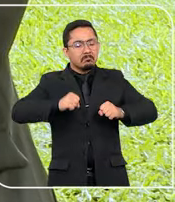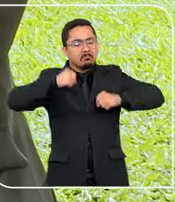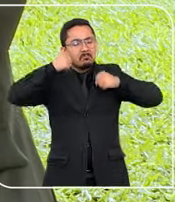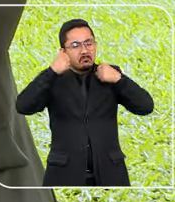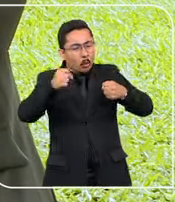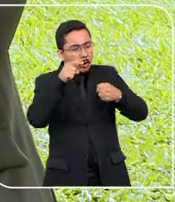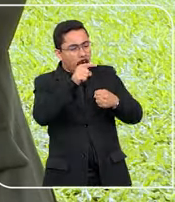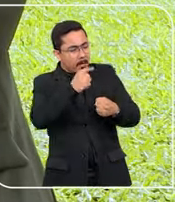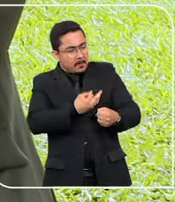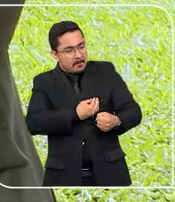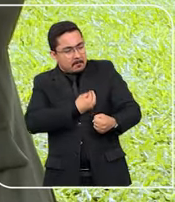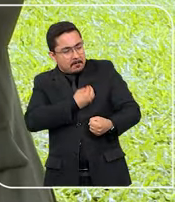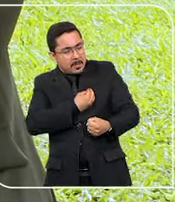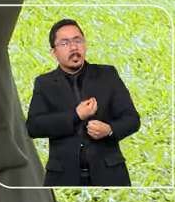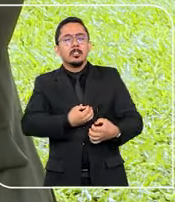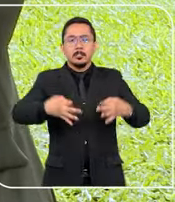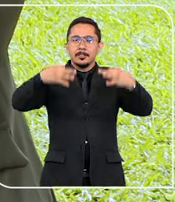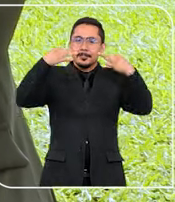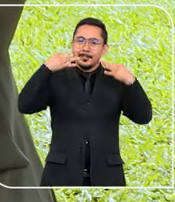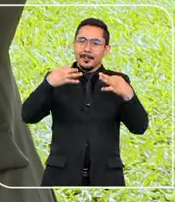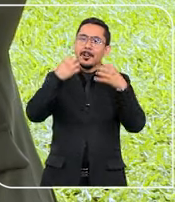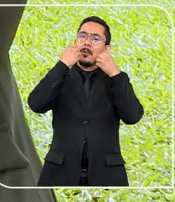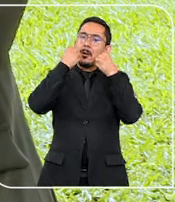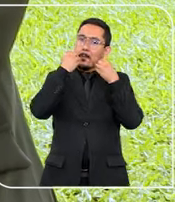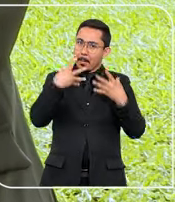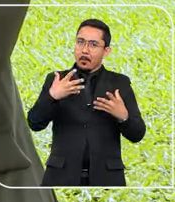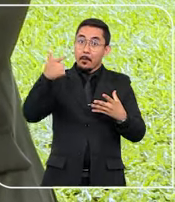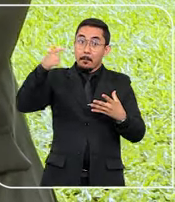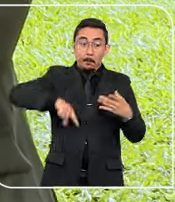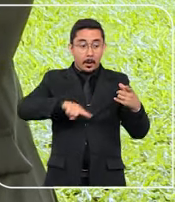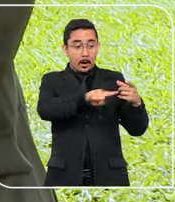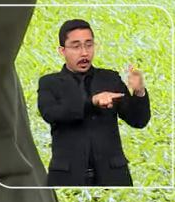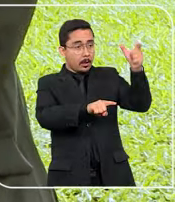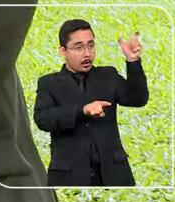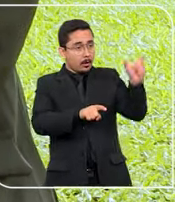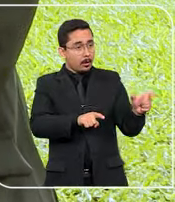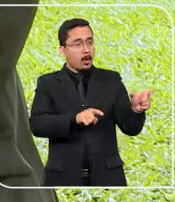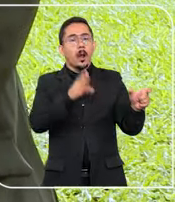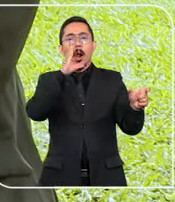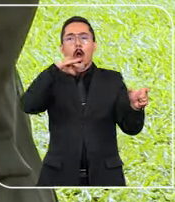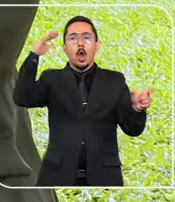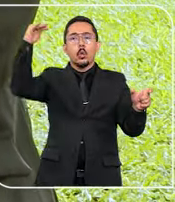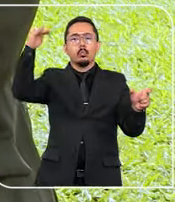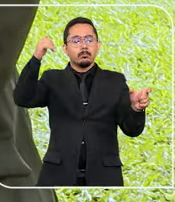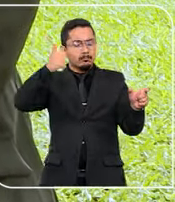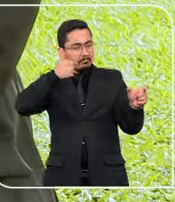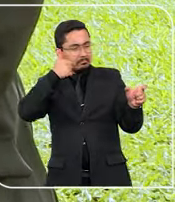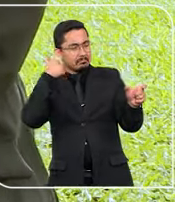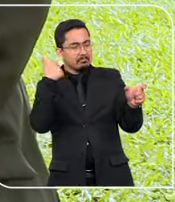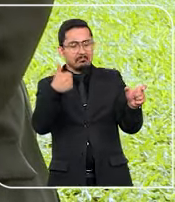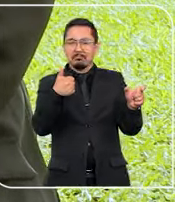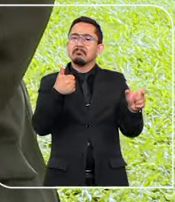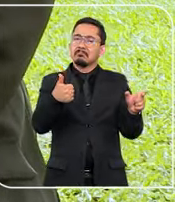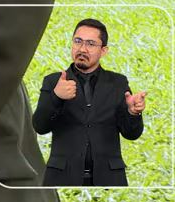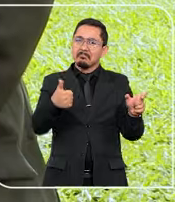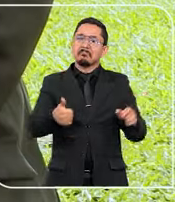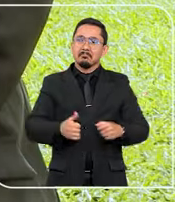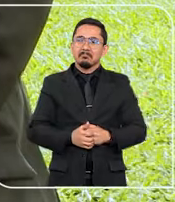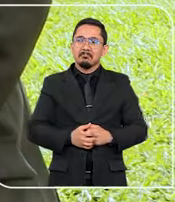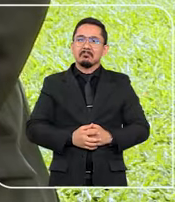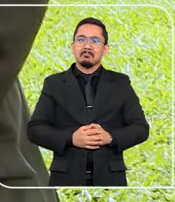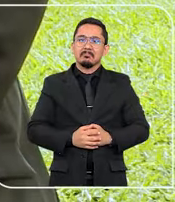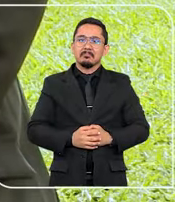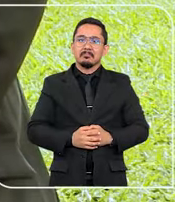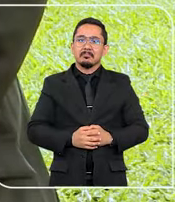ele ter uma vida digna e ser um homem, tipo assim,